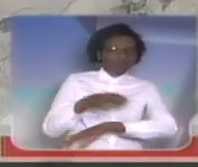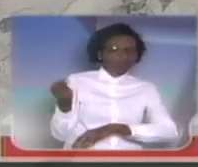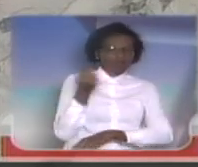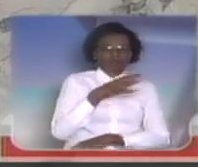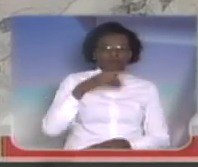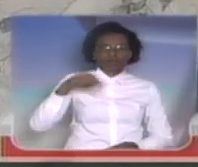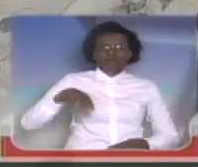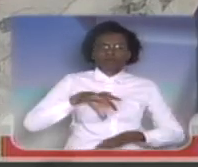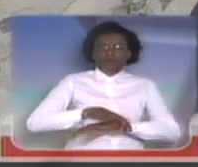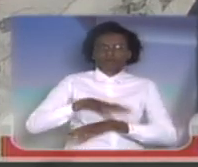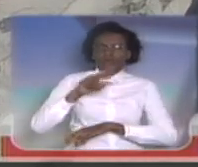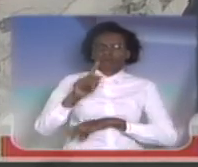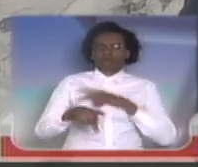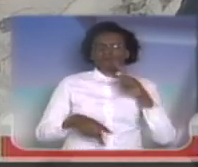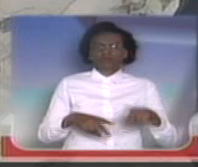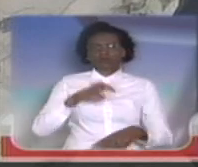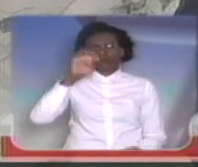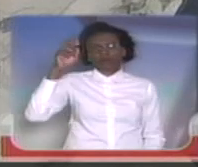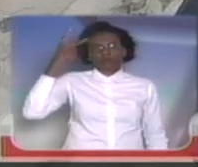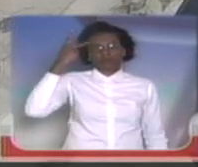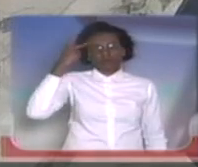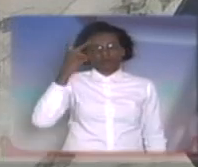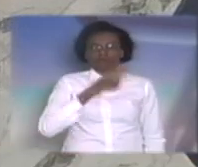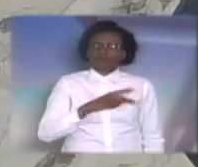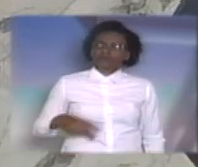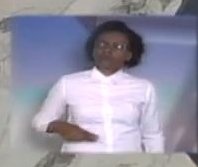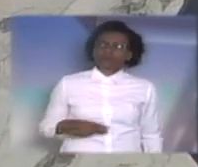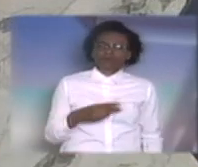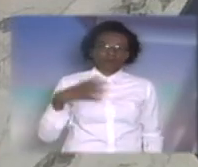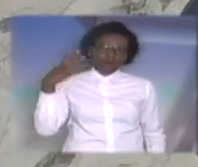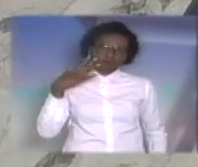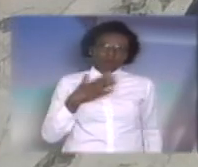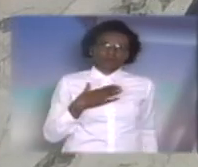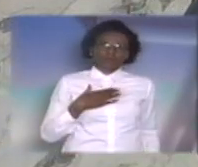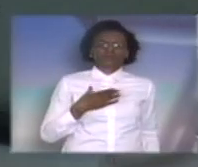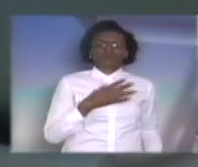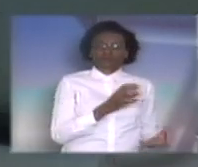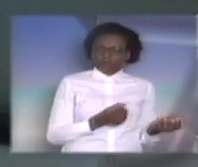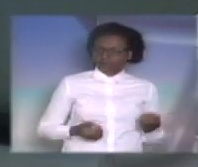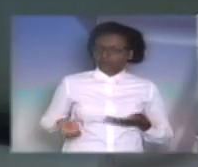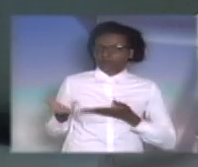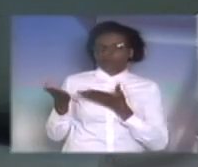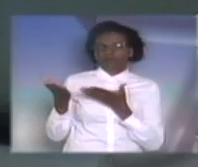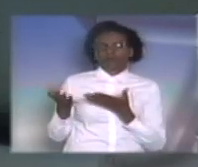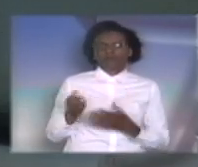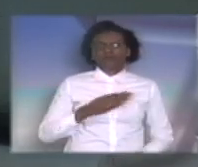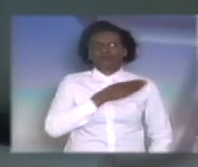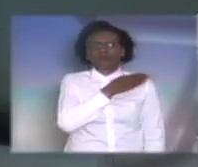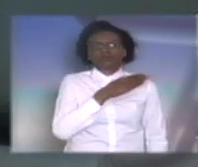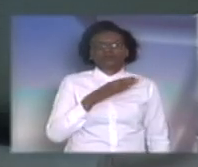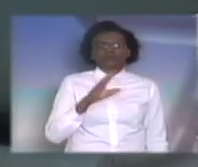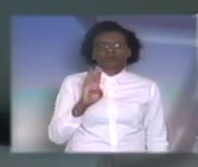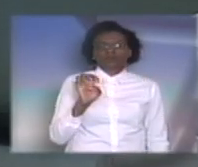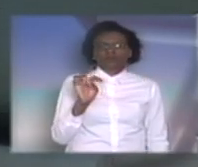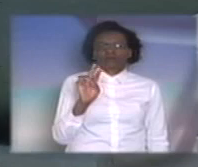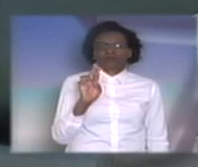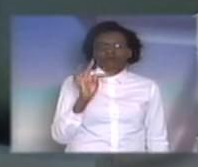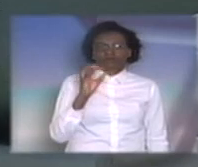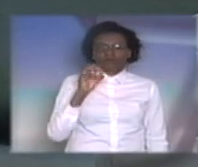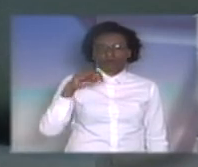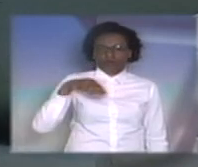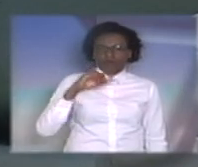São Paulo. Senhor presidente, eu solicito de vossa excelência que minhas palavras aqui sejam encaminhadas ao coronel Bertolini,